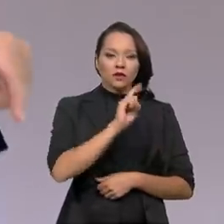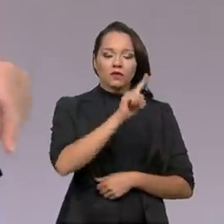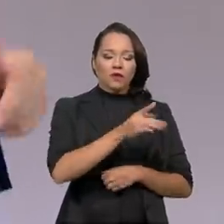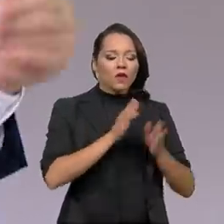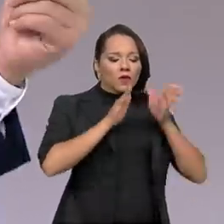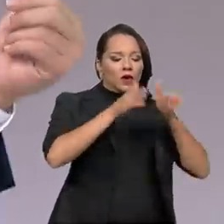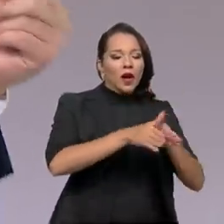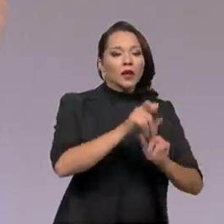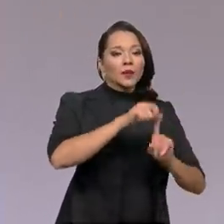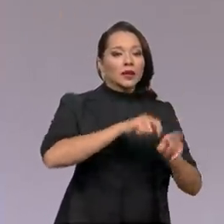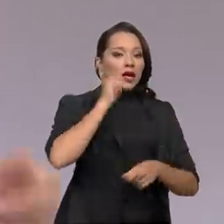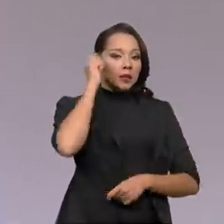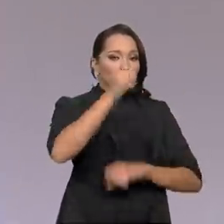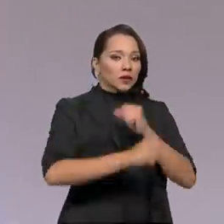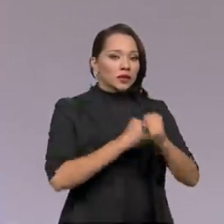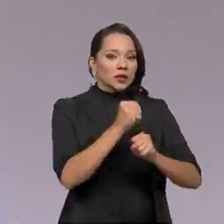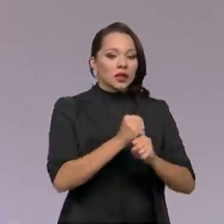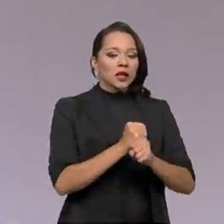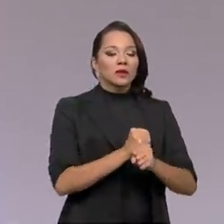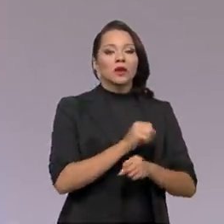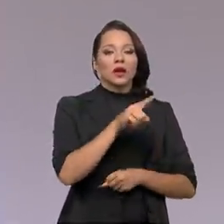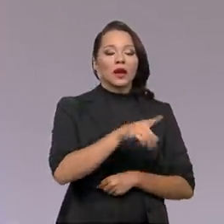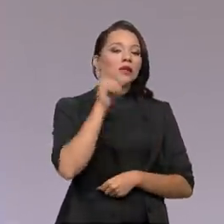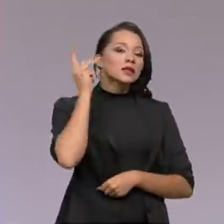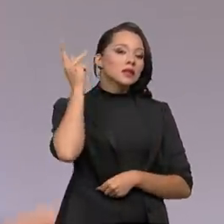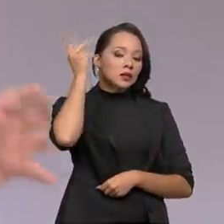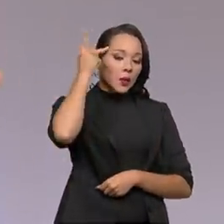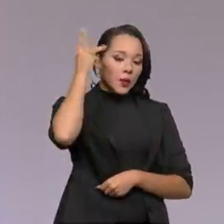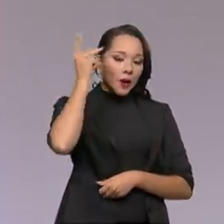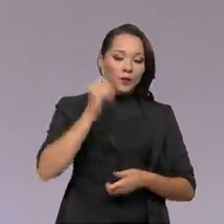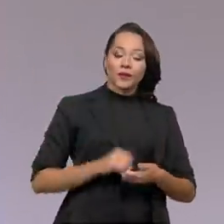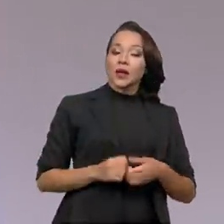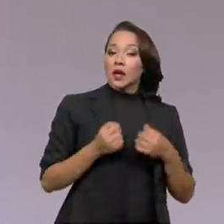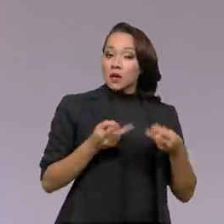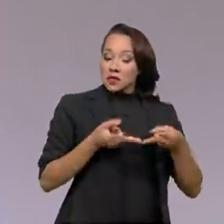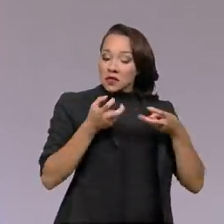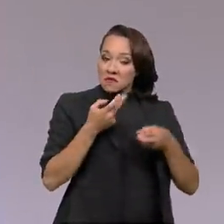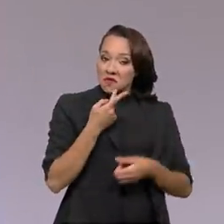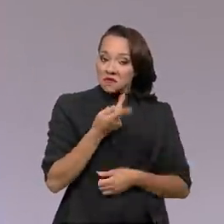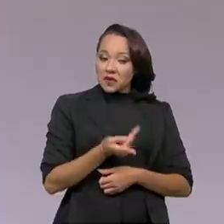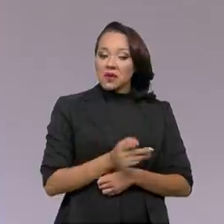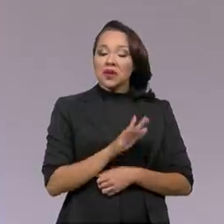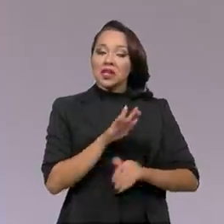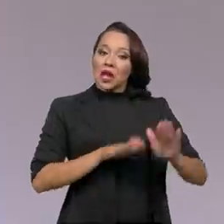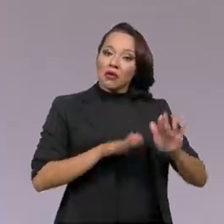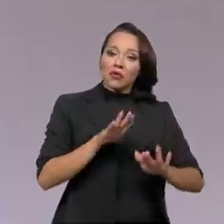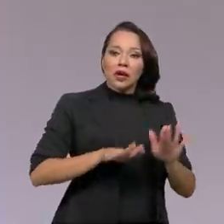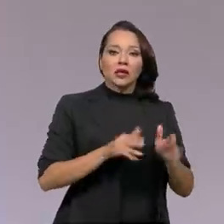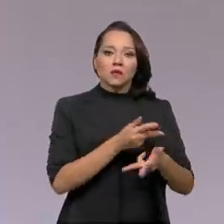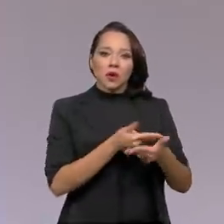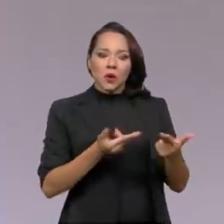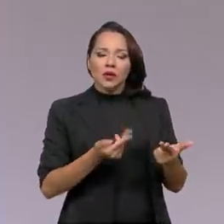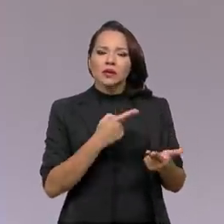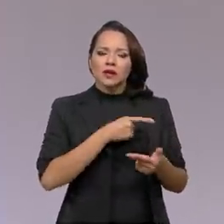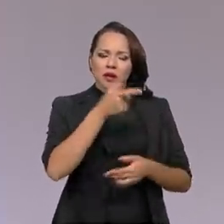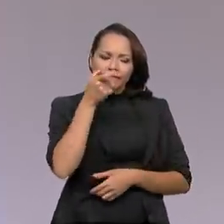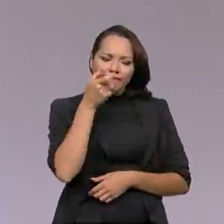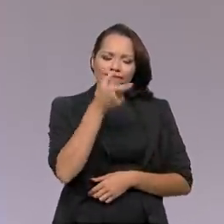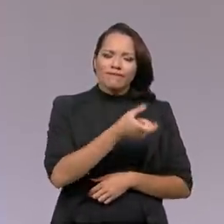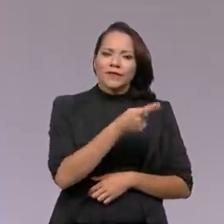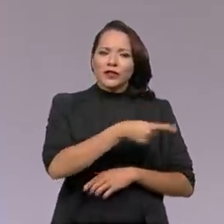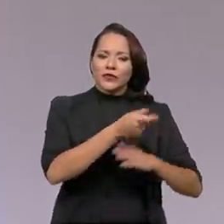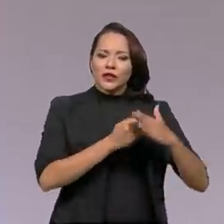concentrados em abril deste ano na Infruic, em São Paulo. Eu vi que o senhor falou que talvez uma coisa que tenha atraído os